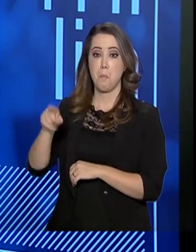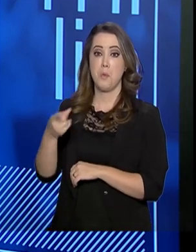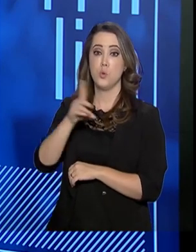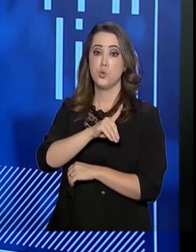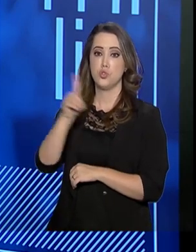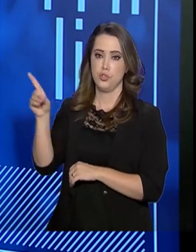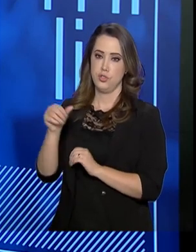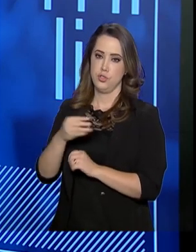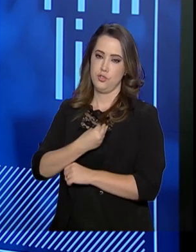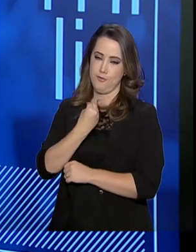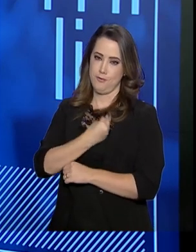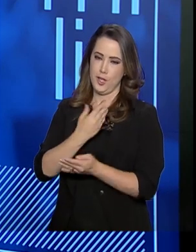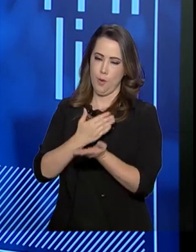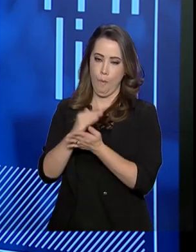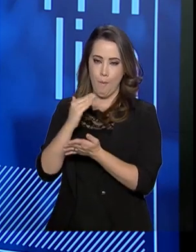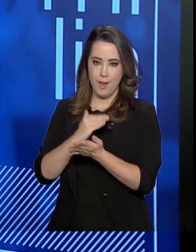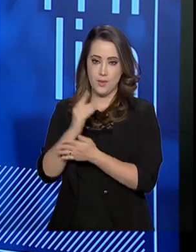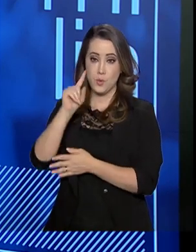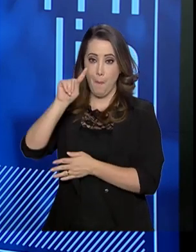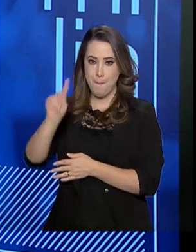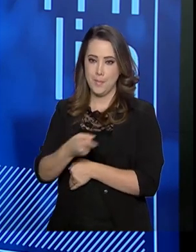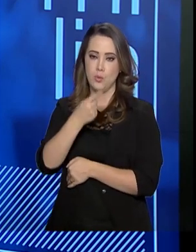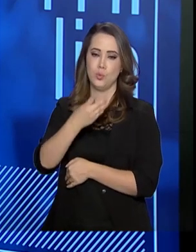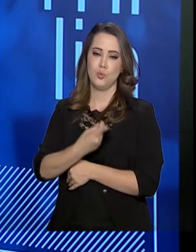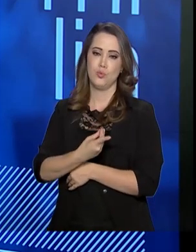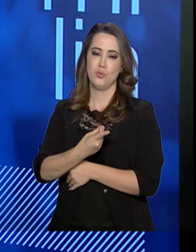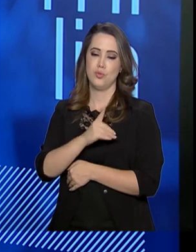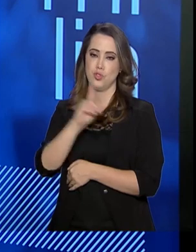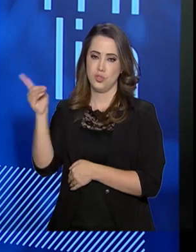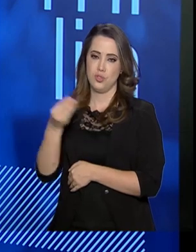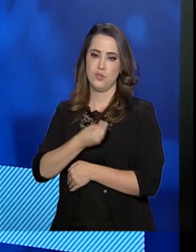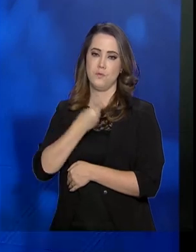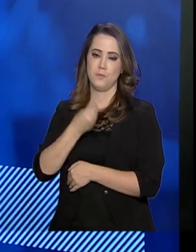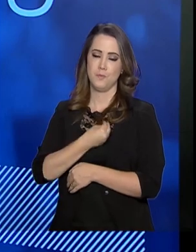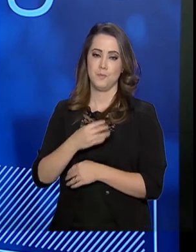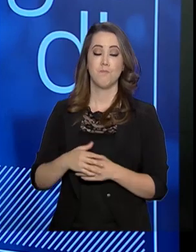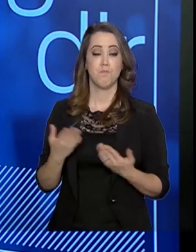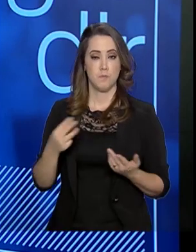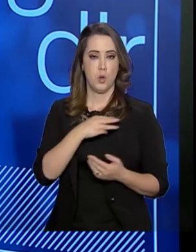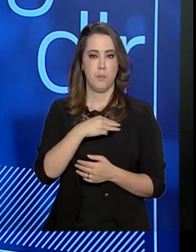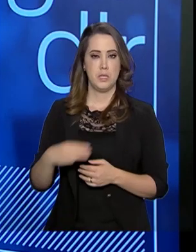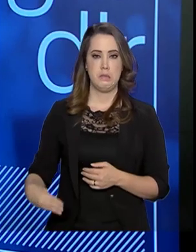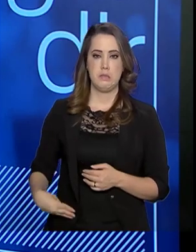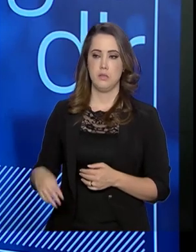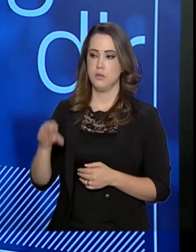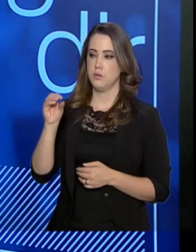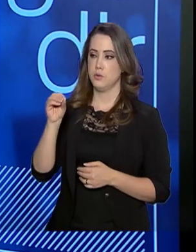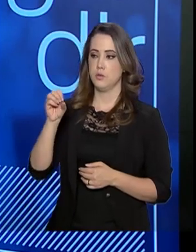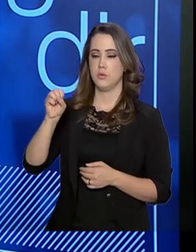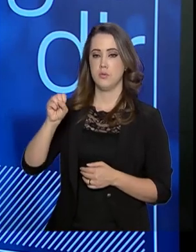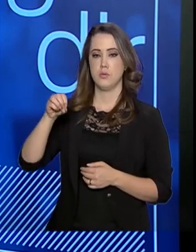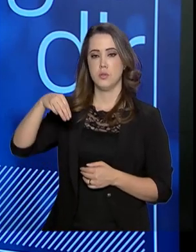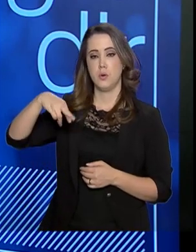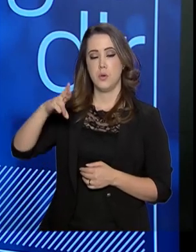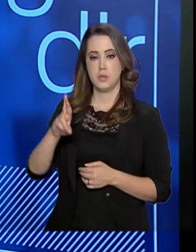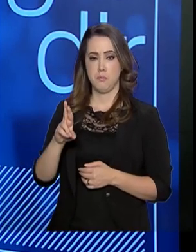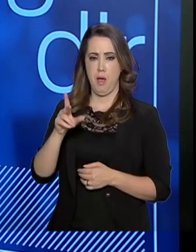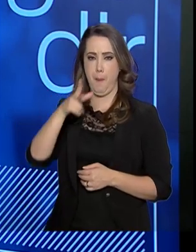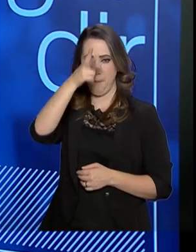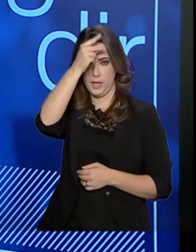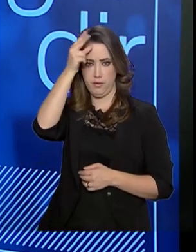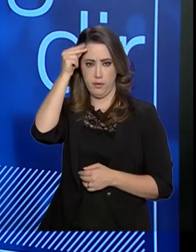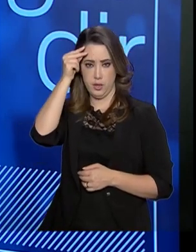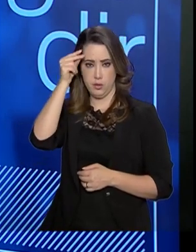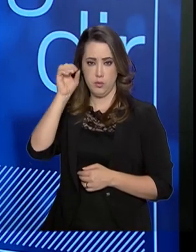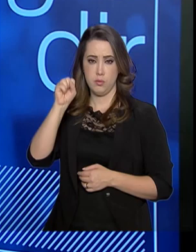um programa interessante. O ministro Osmar tem uma história muito positiva em relação a isso. Ele foi prefeito de Santa Rosa, depois ele foi secretário de